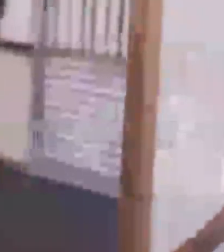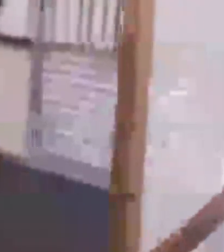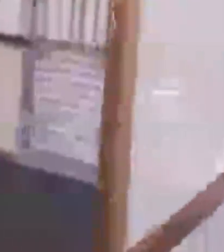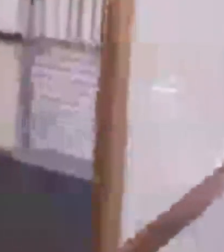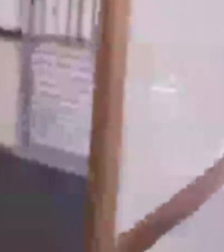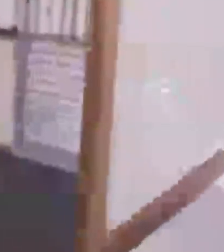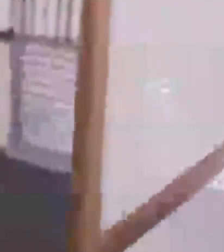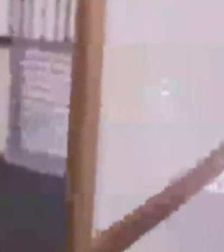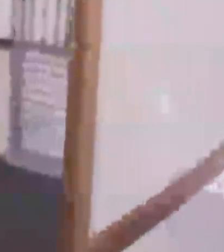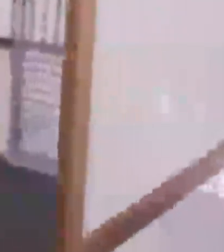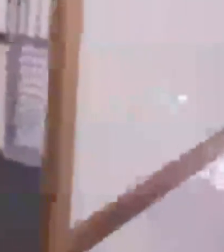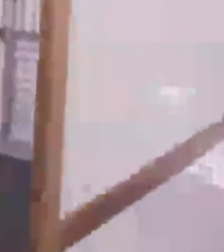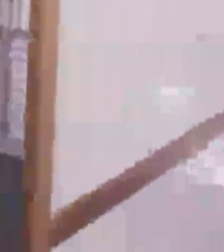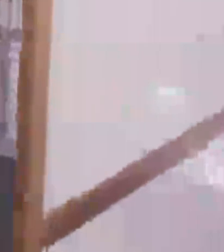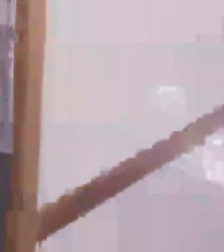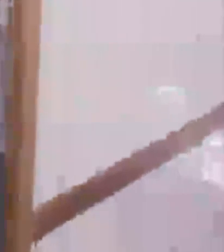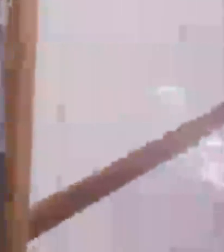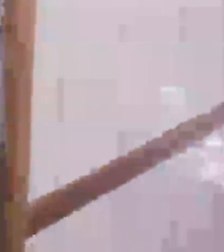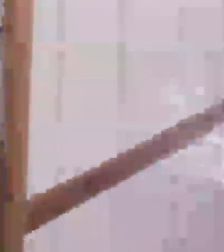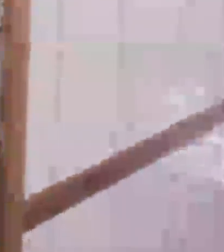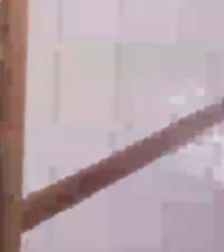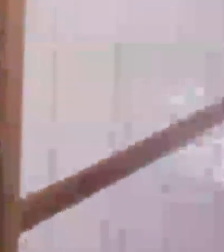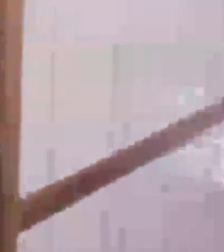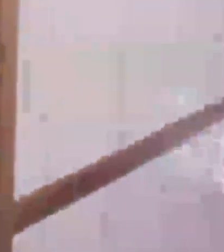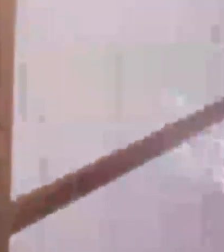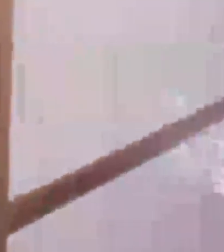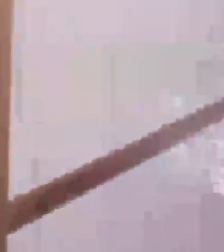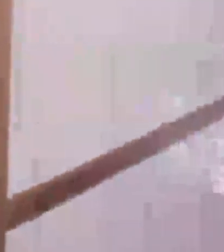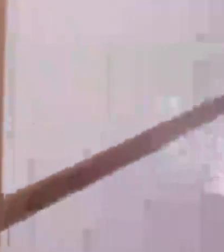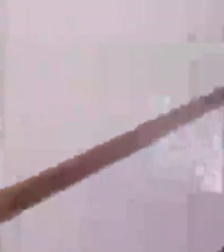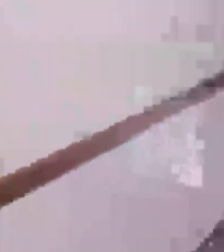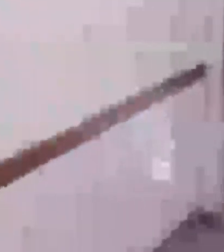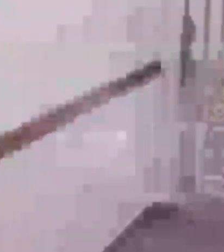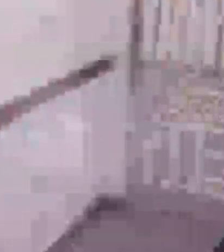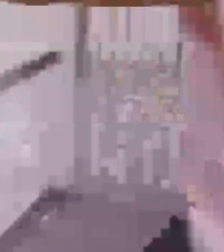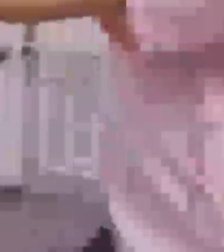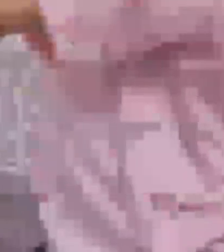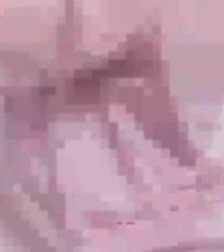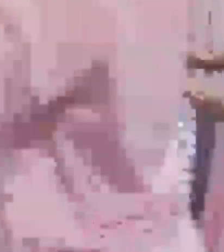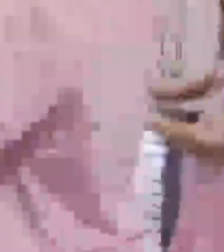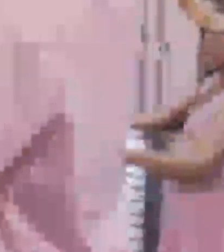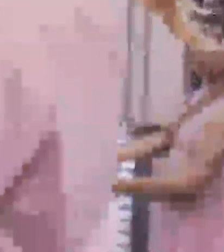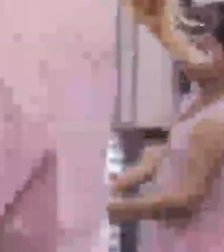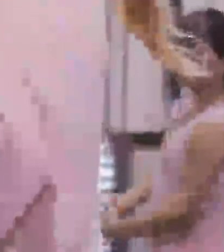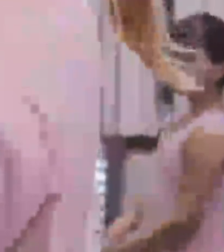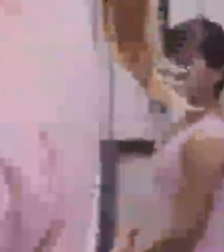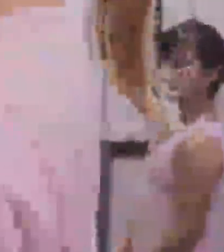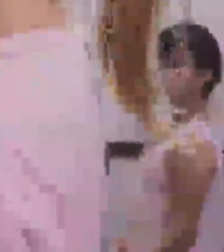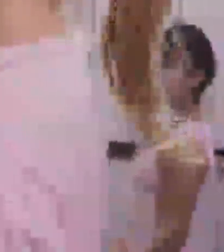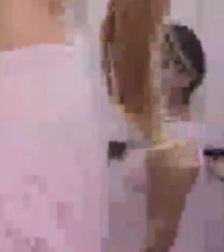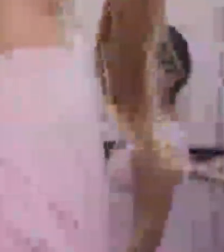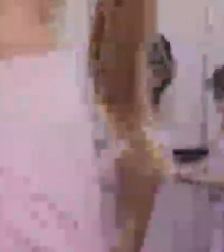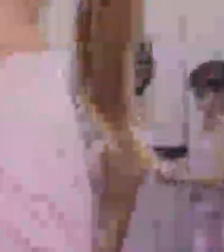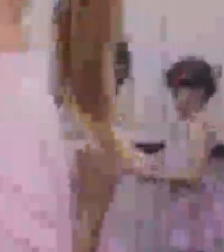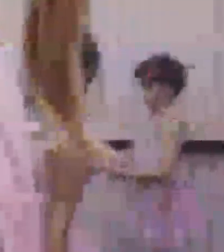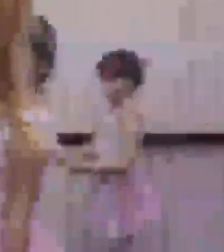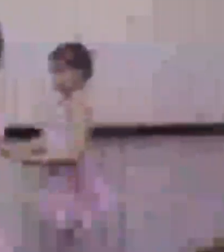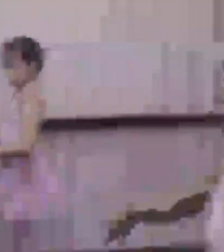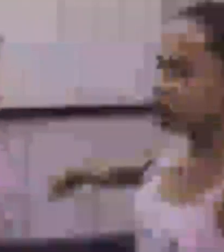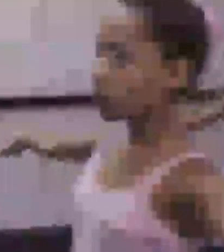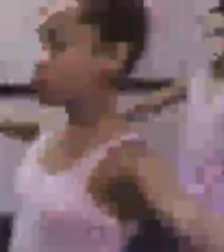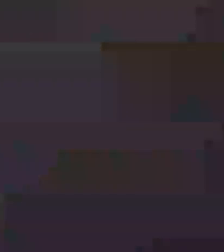Flávia, em frente ao espelho, faz movimentos lentos com os braços e as pernas, de costas para as alunas que acompanham. Música